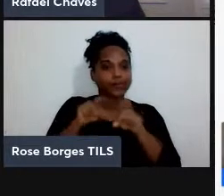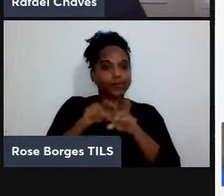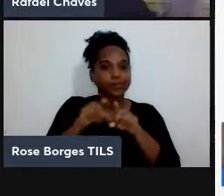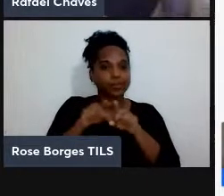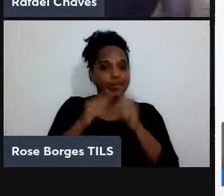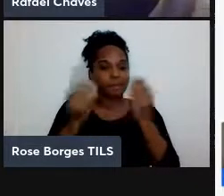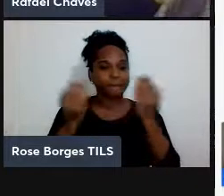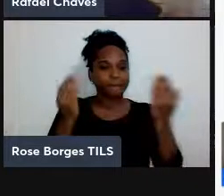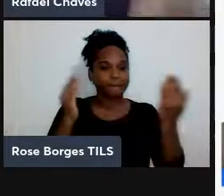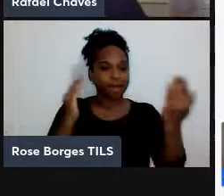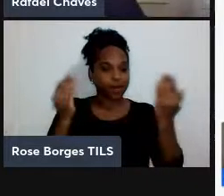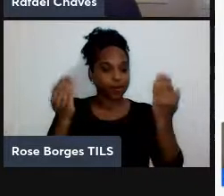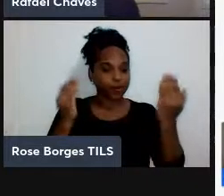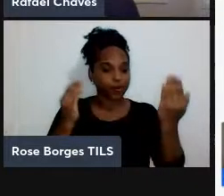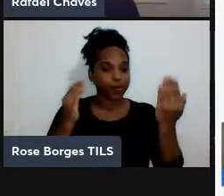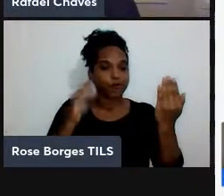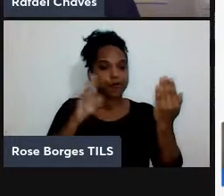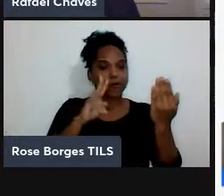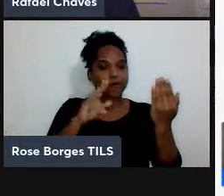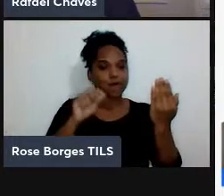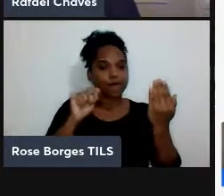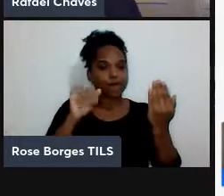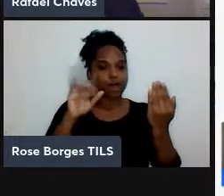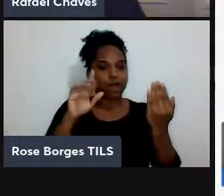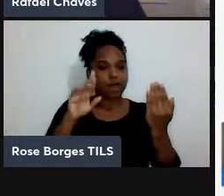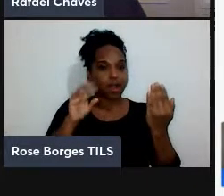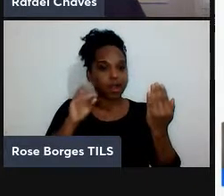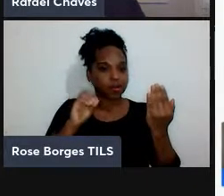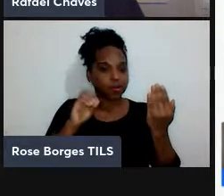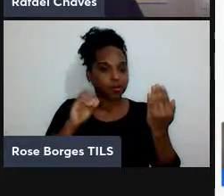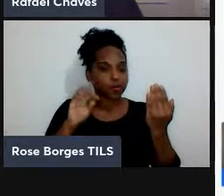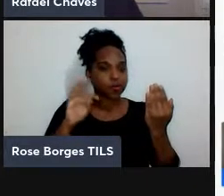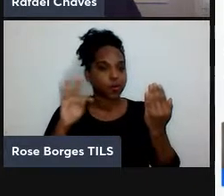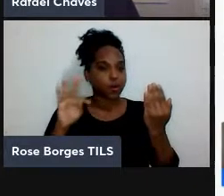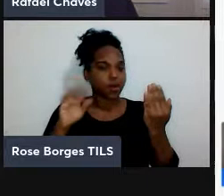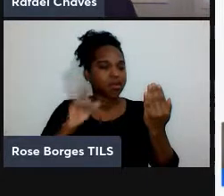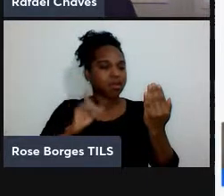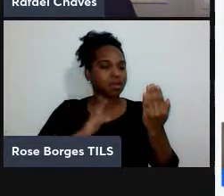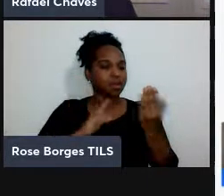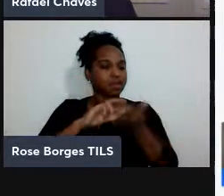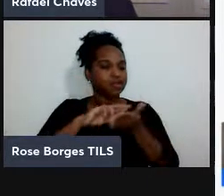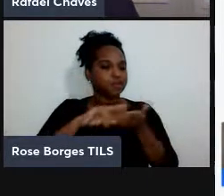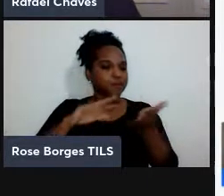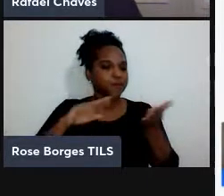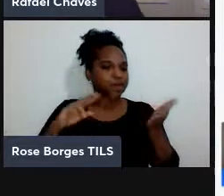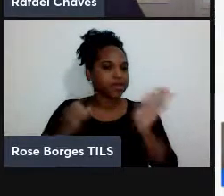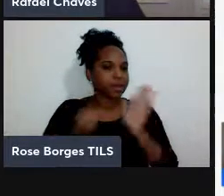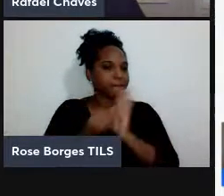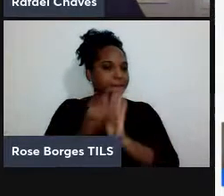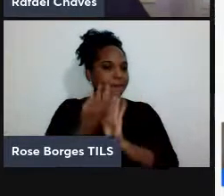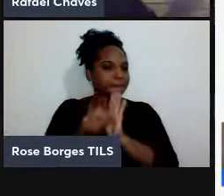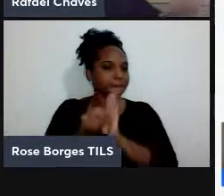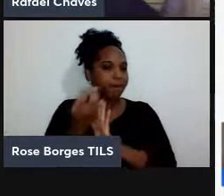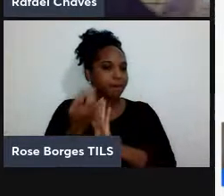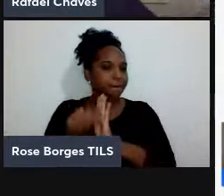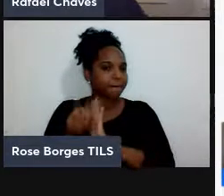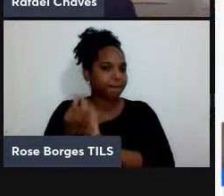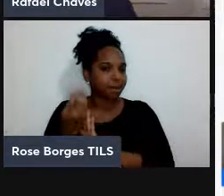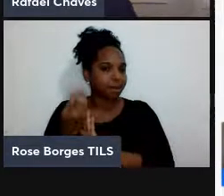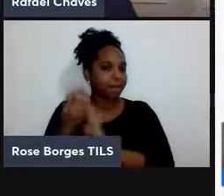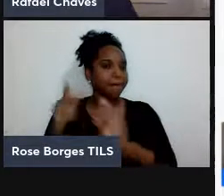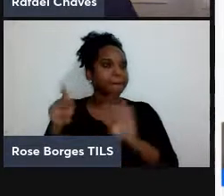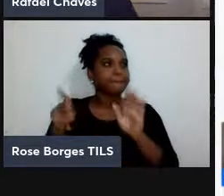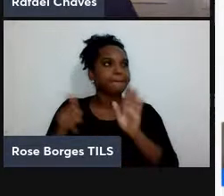firewall tem várias coisas que estão emergindo nessa comunidade aí de relatividade geral